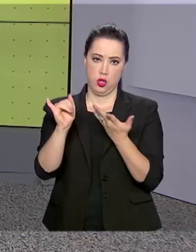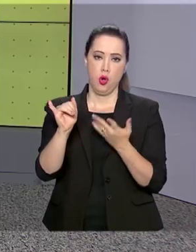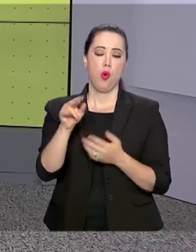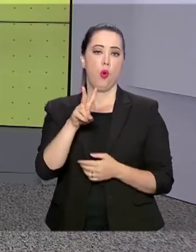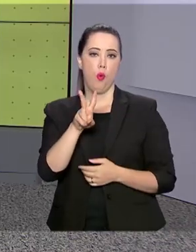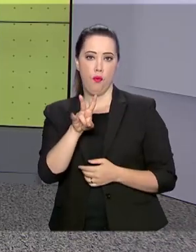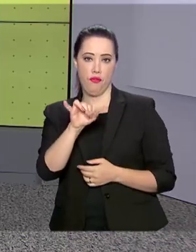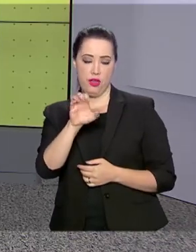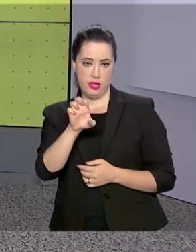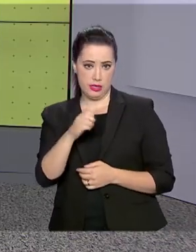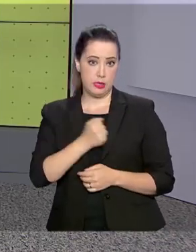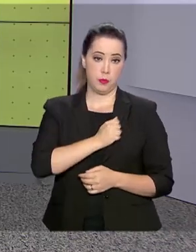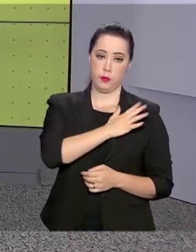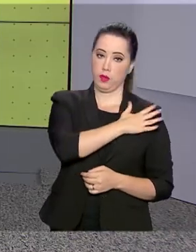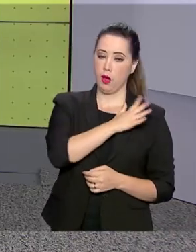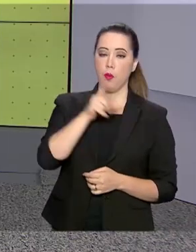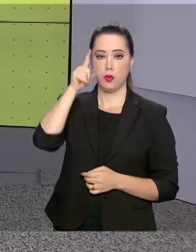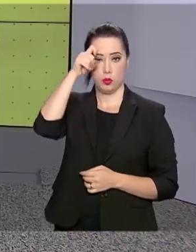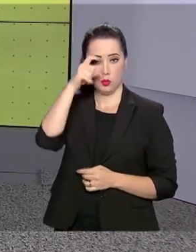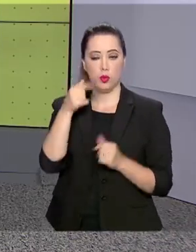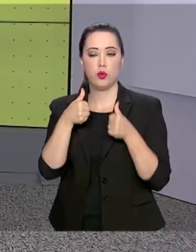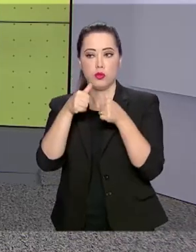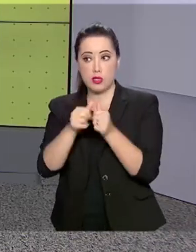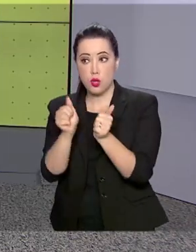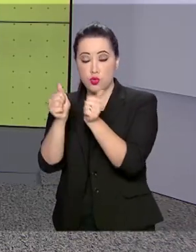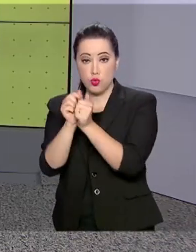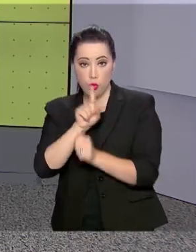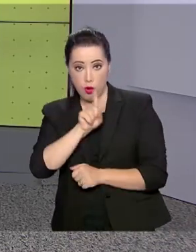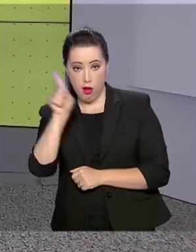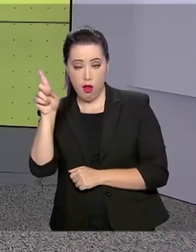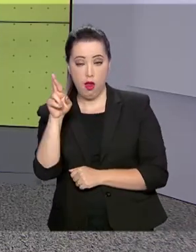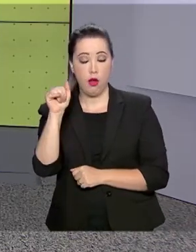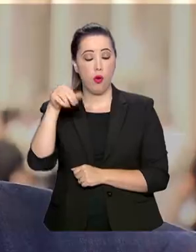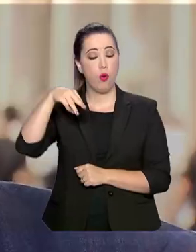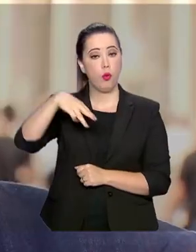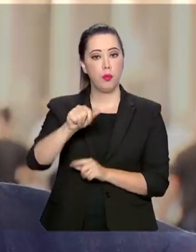também deve se encontrar com representantes da Santa Sé e empresários.